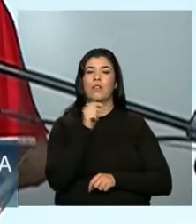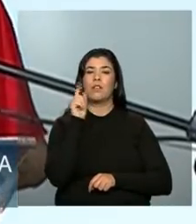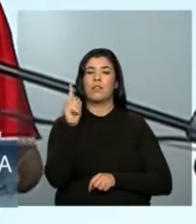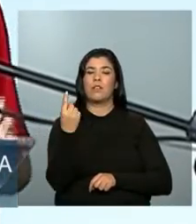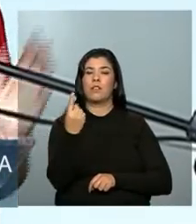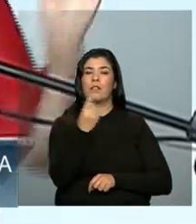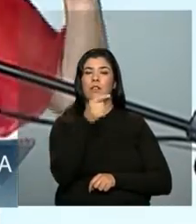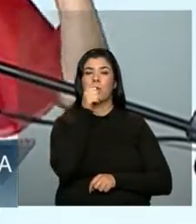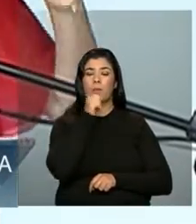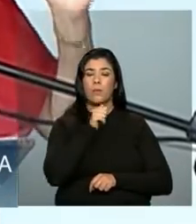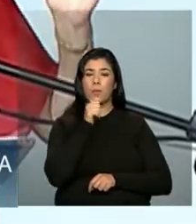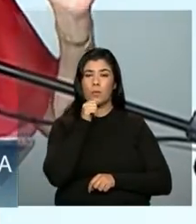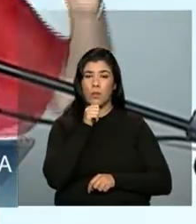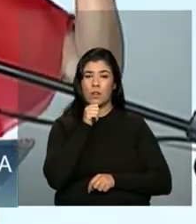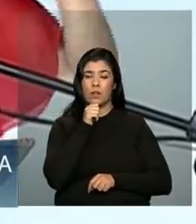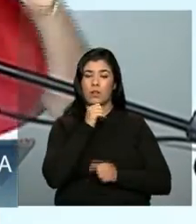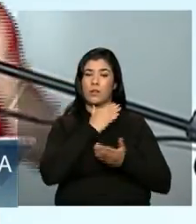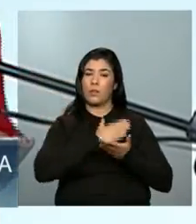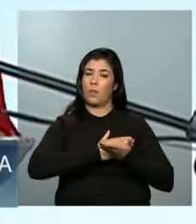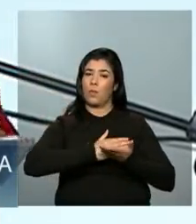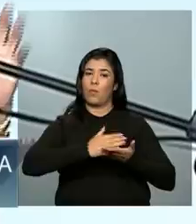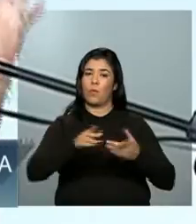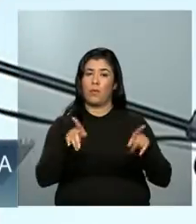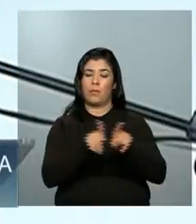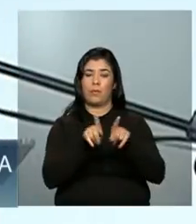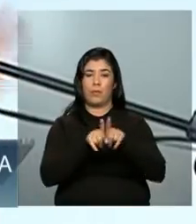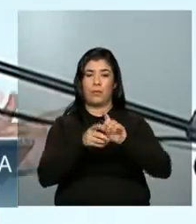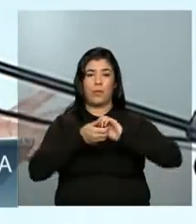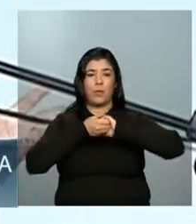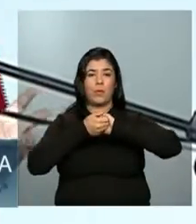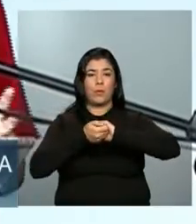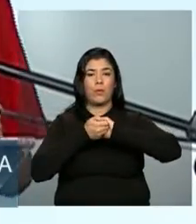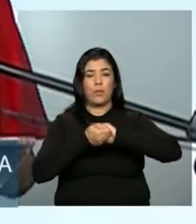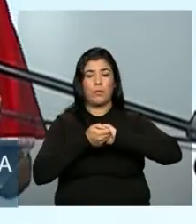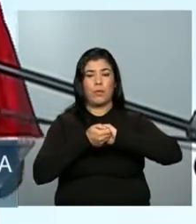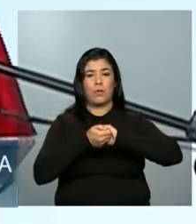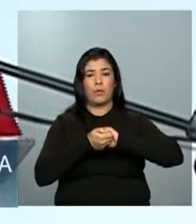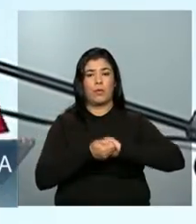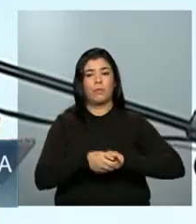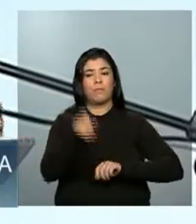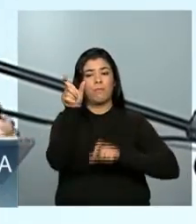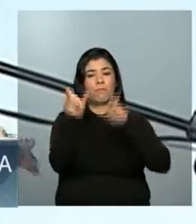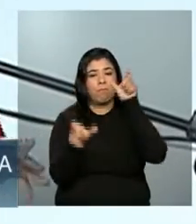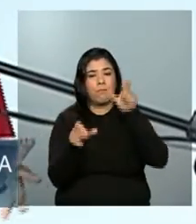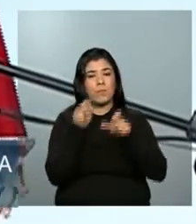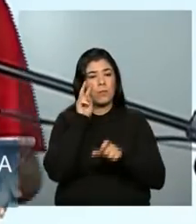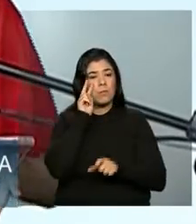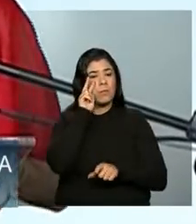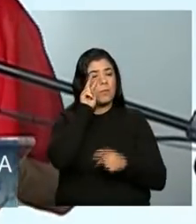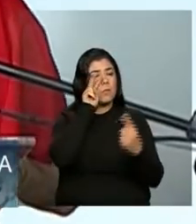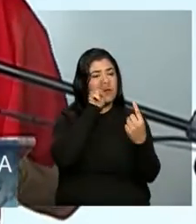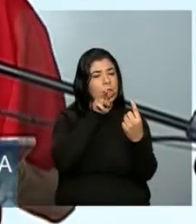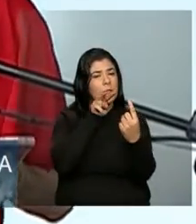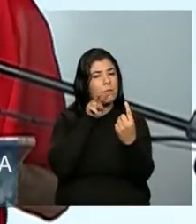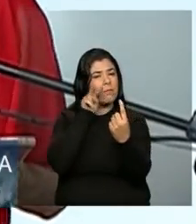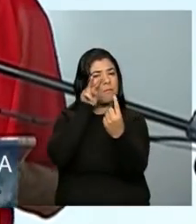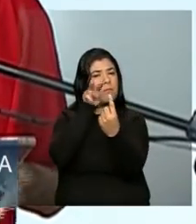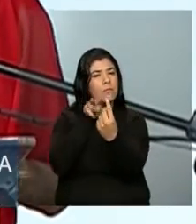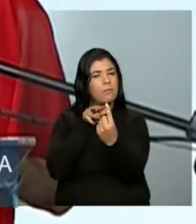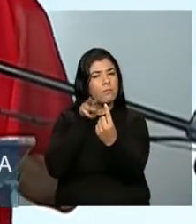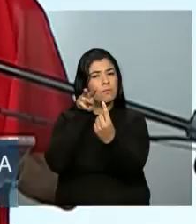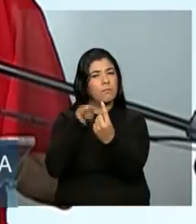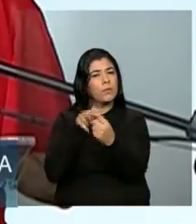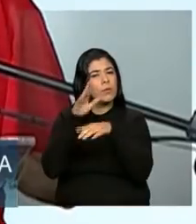E eu inicio cumprimentando a cada uma e olhando com muito carinho,